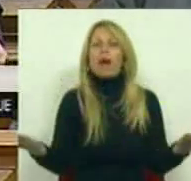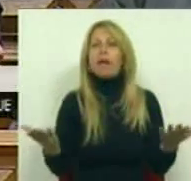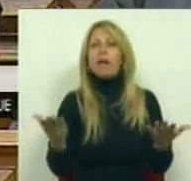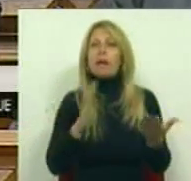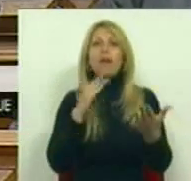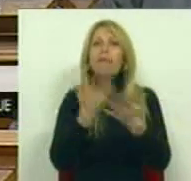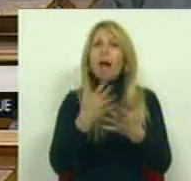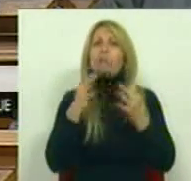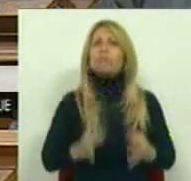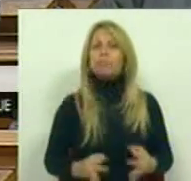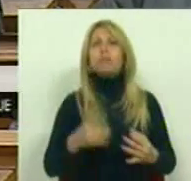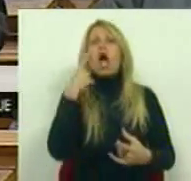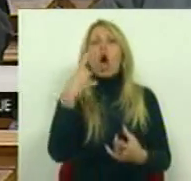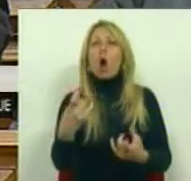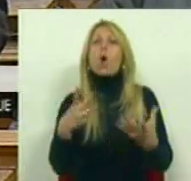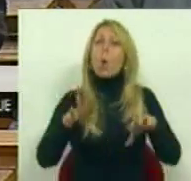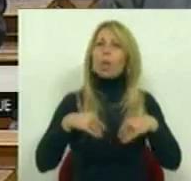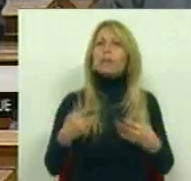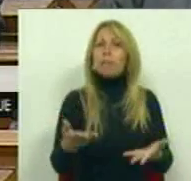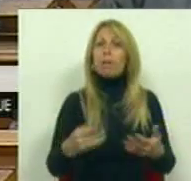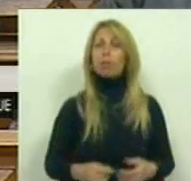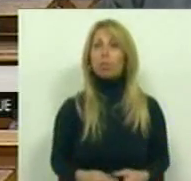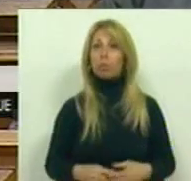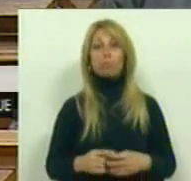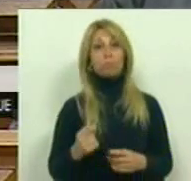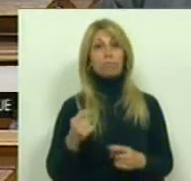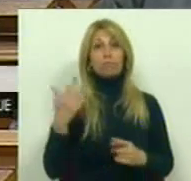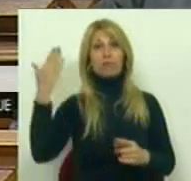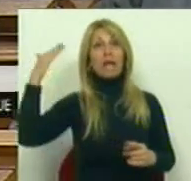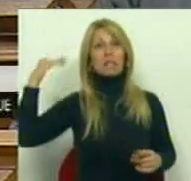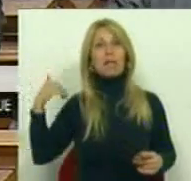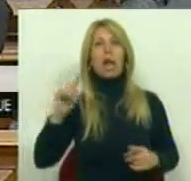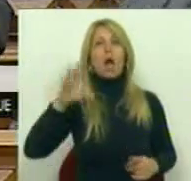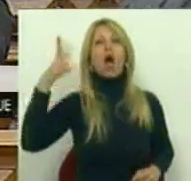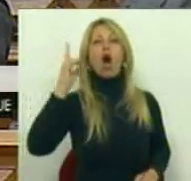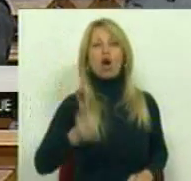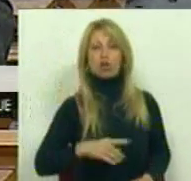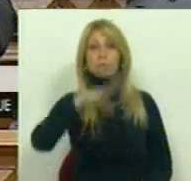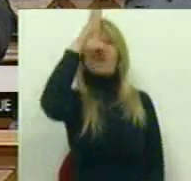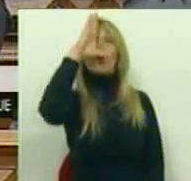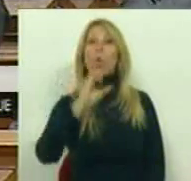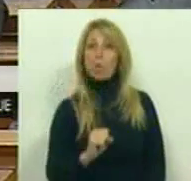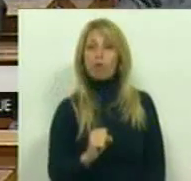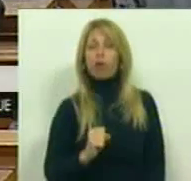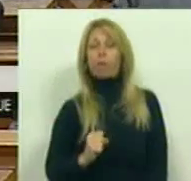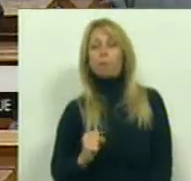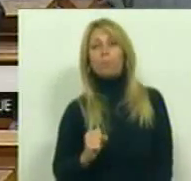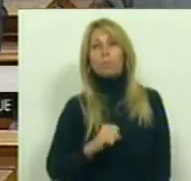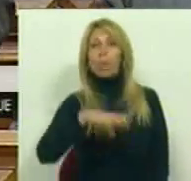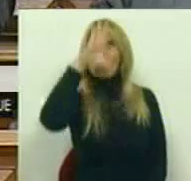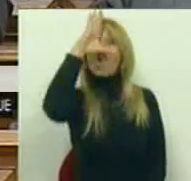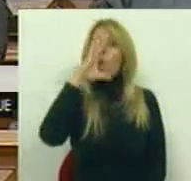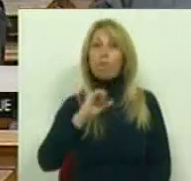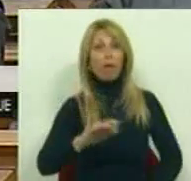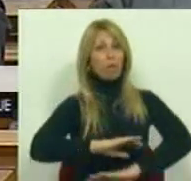concreto? Ora, o que sucedeu recentemente foi que o Governo isentou, que o Governo